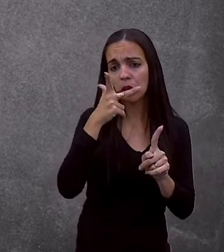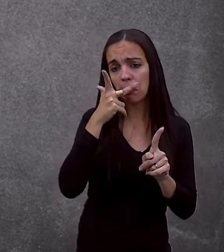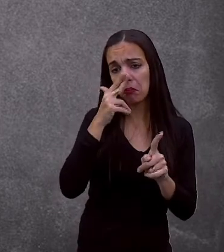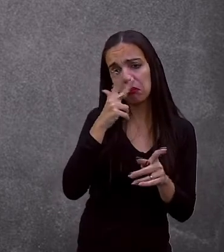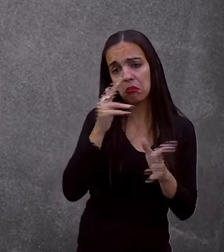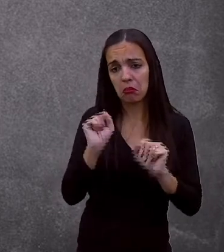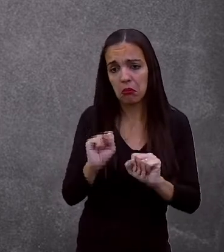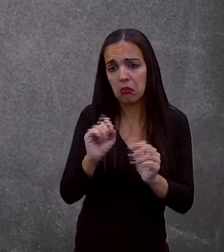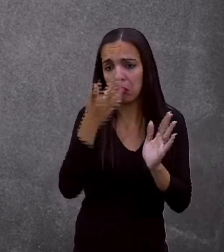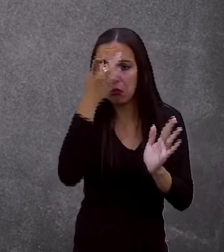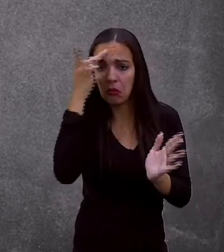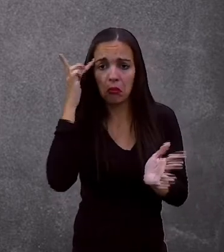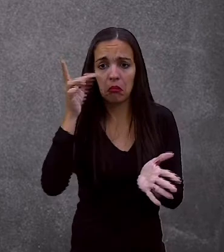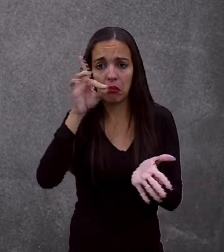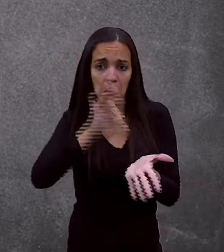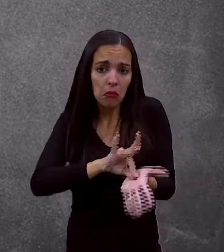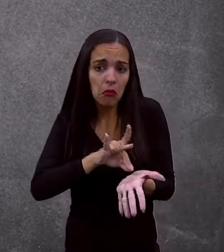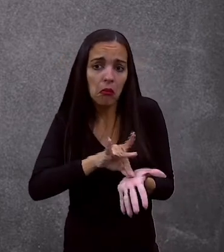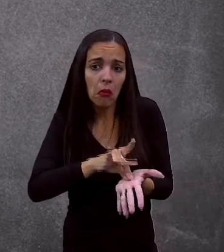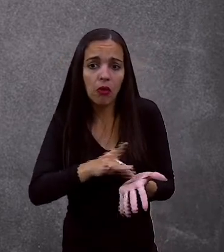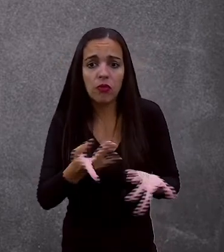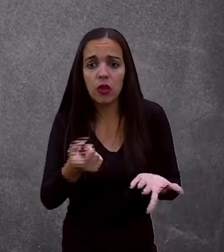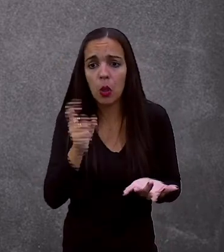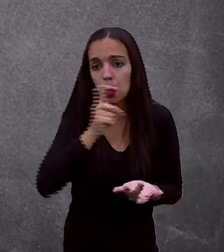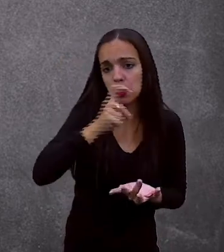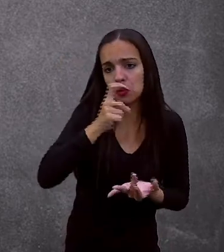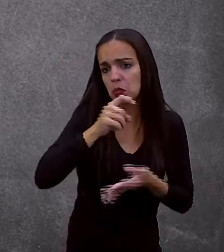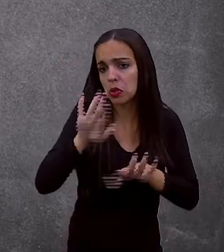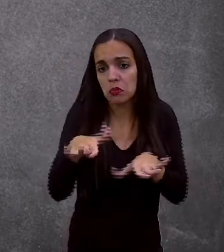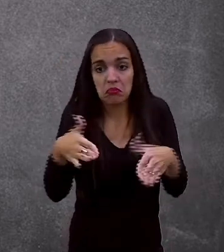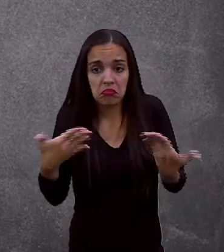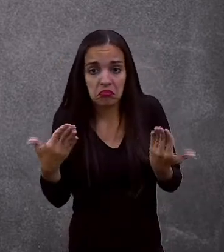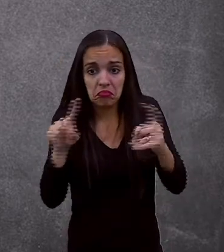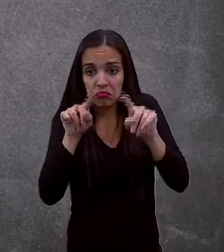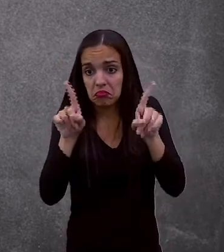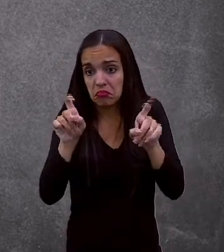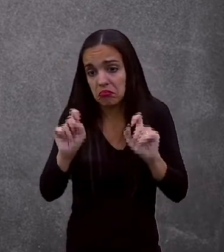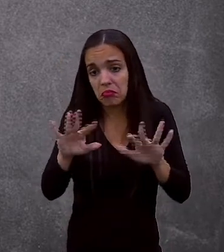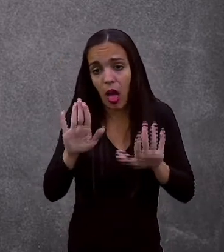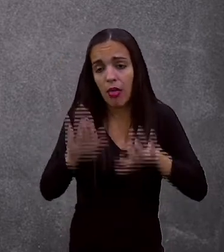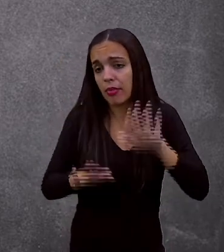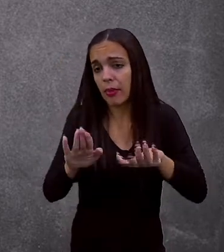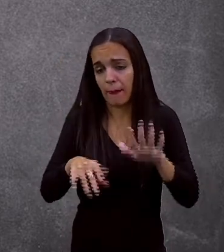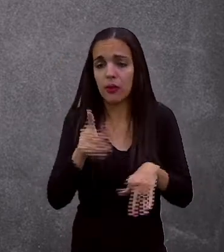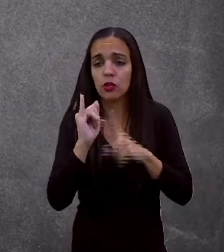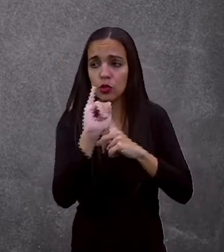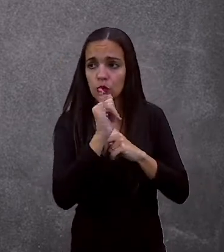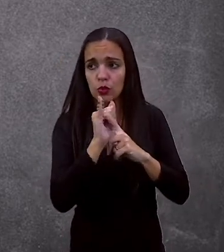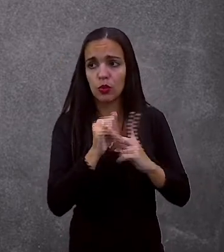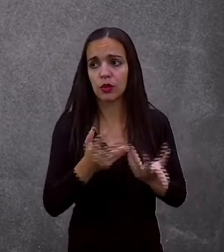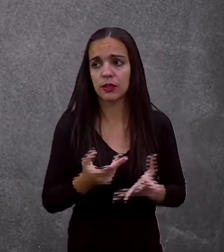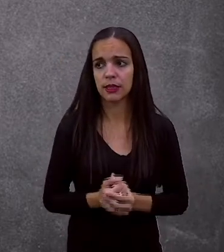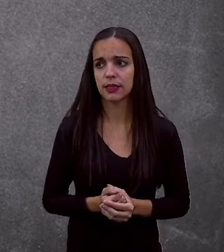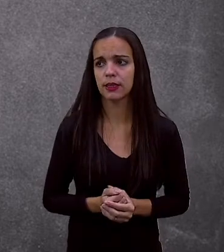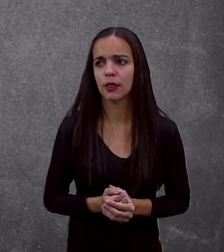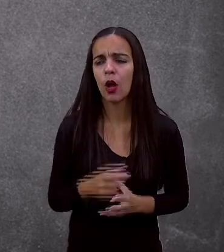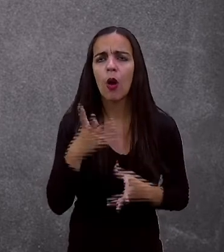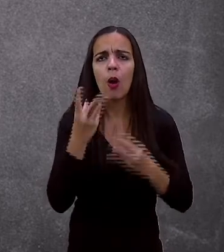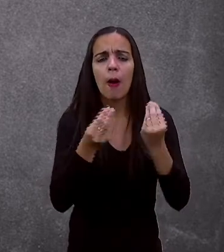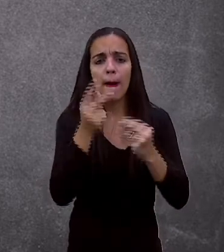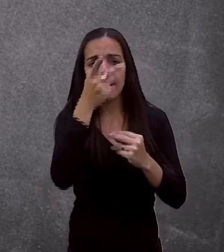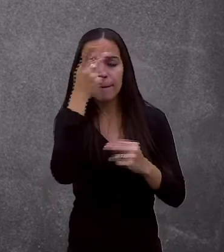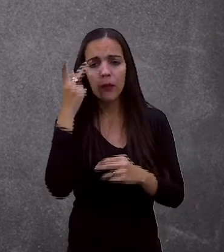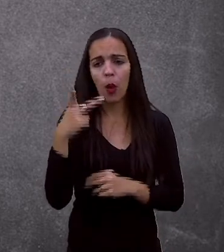Pode ser algo que aconteceu mesmo com alguém. Então, não vai ser 100% isso, tá certo? E o protagonista? O